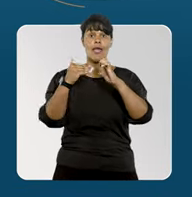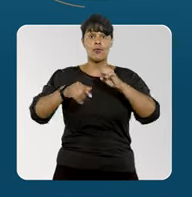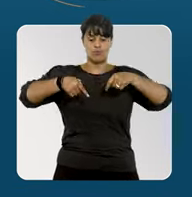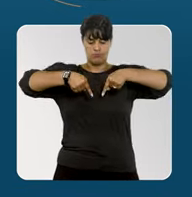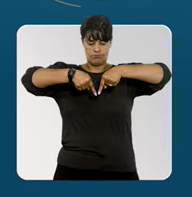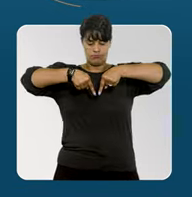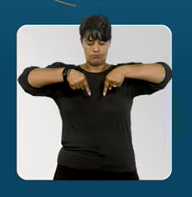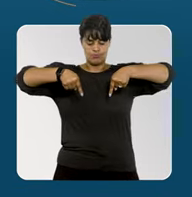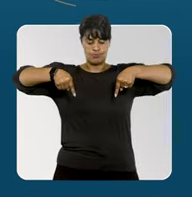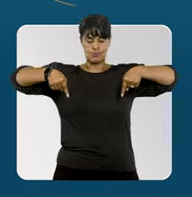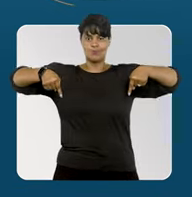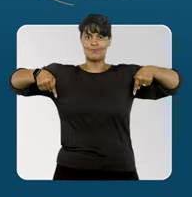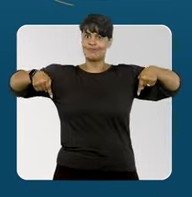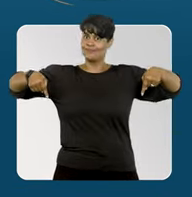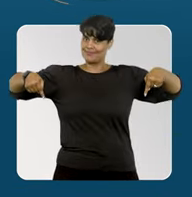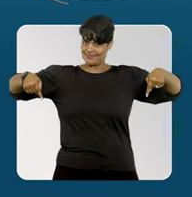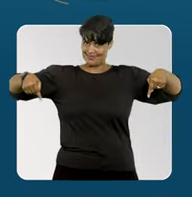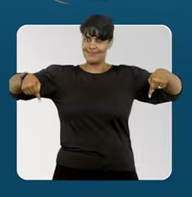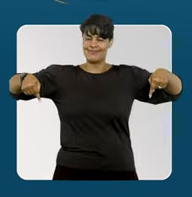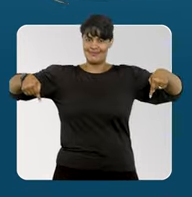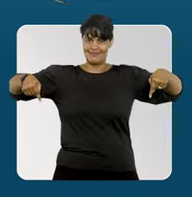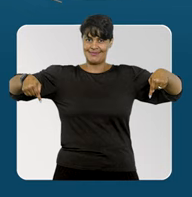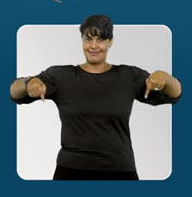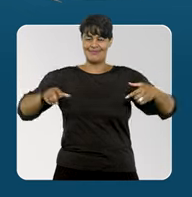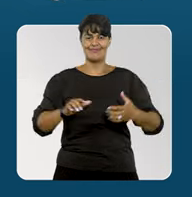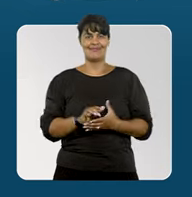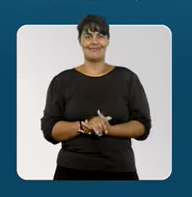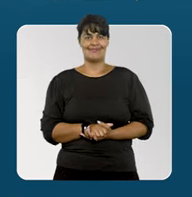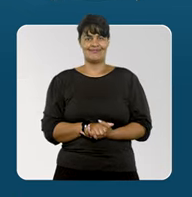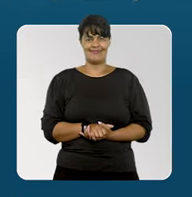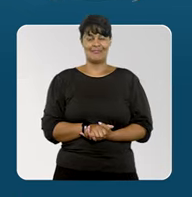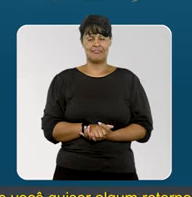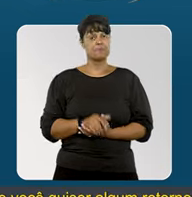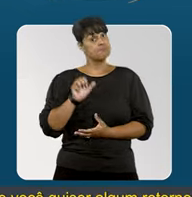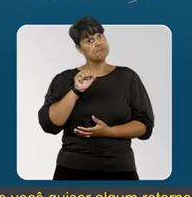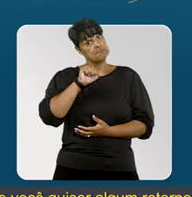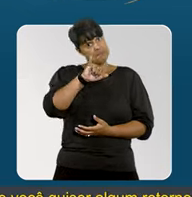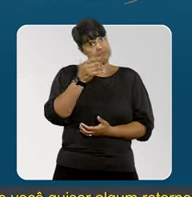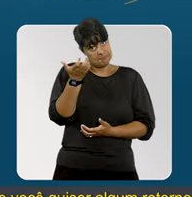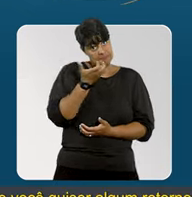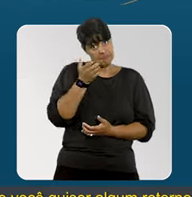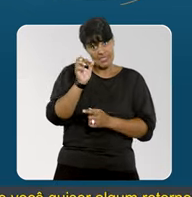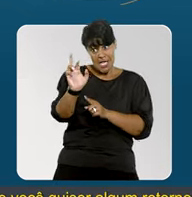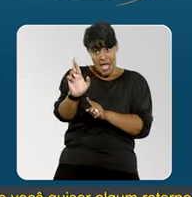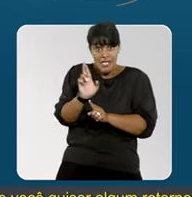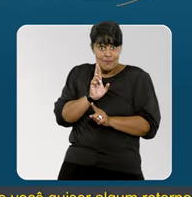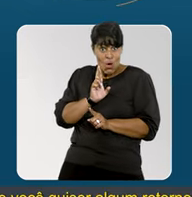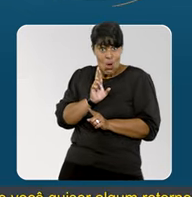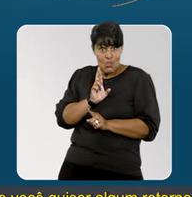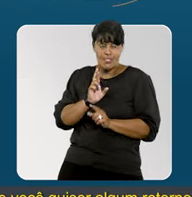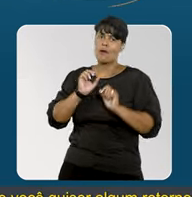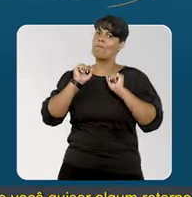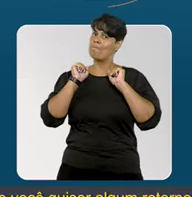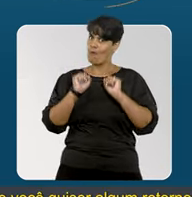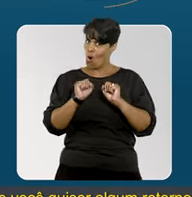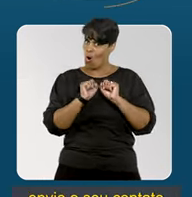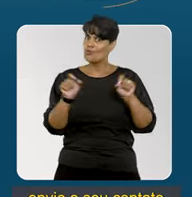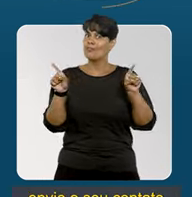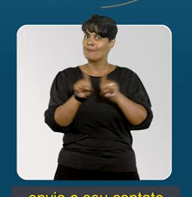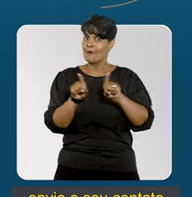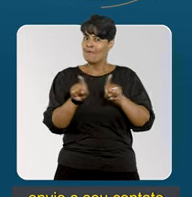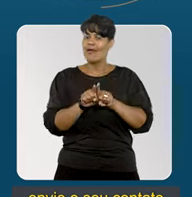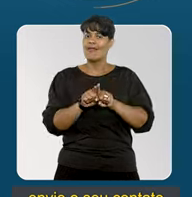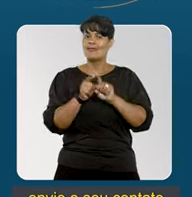inclusão.just.br Se você quiser algum retorno a respeito da pesquisa,